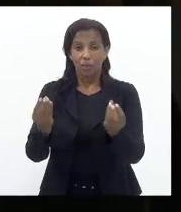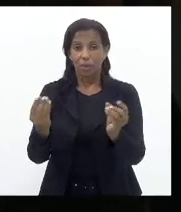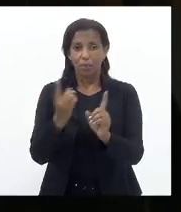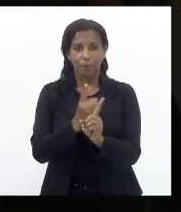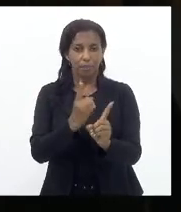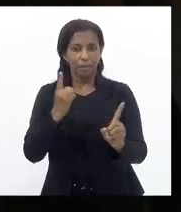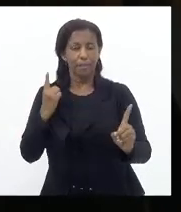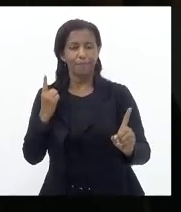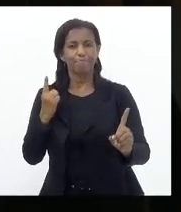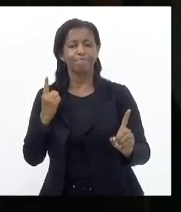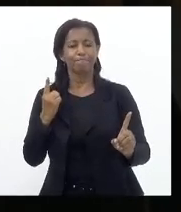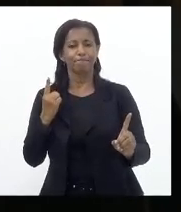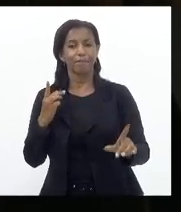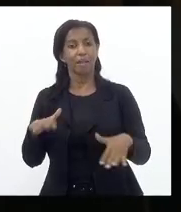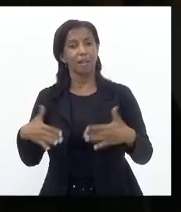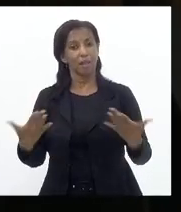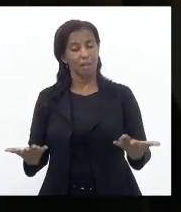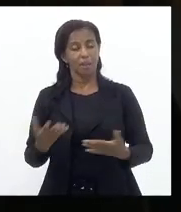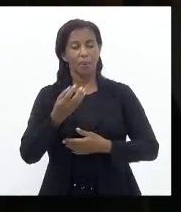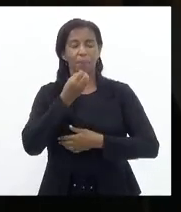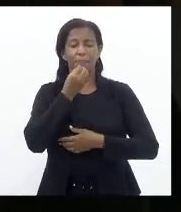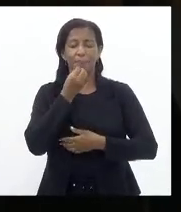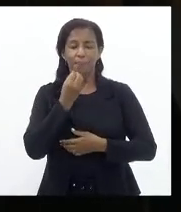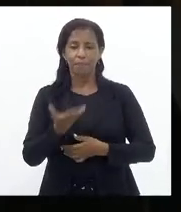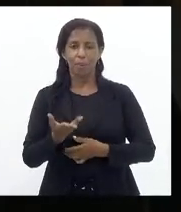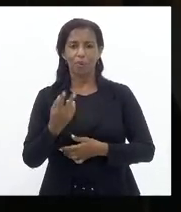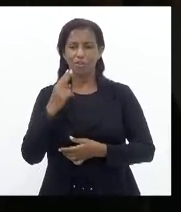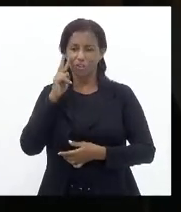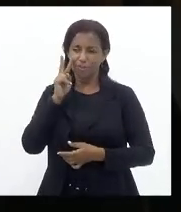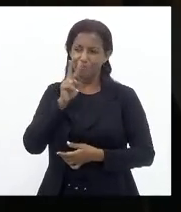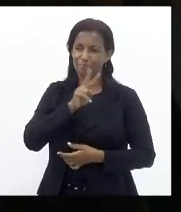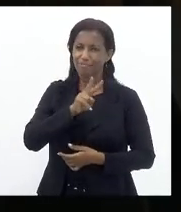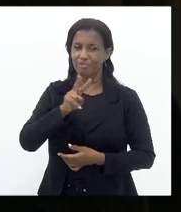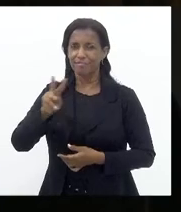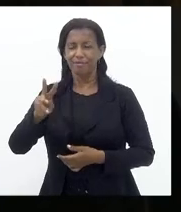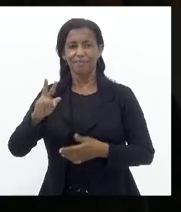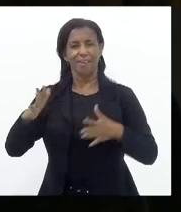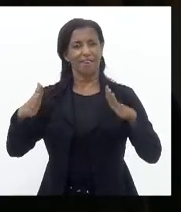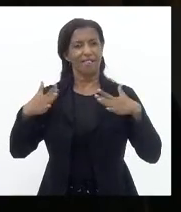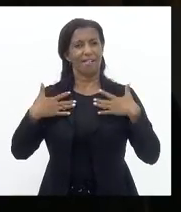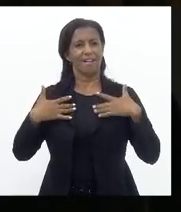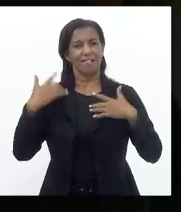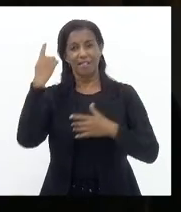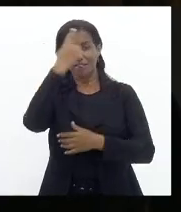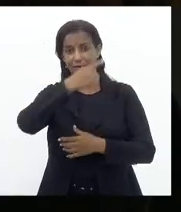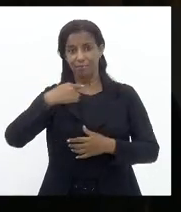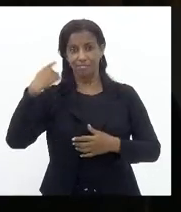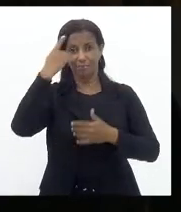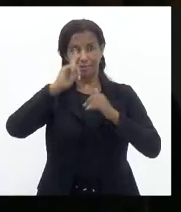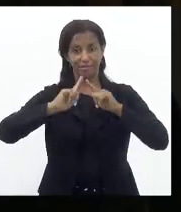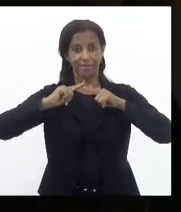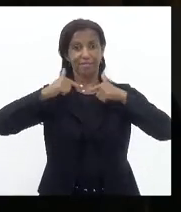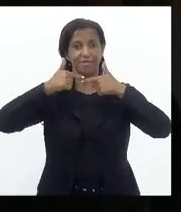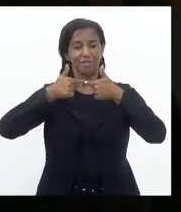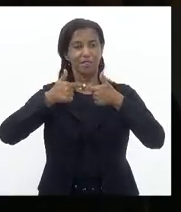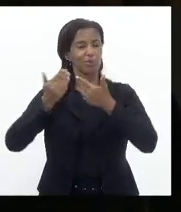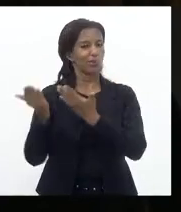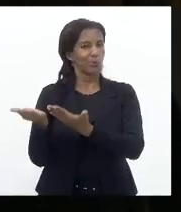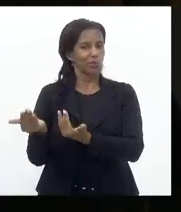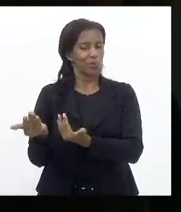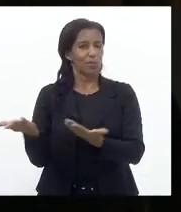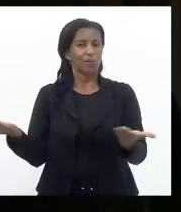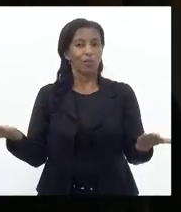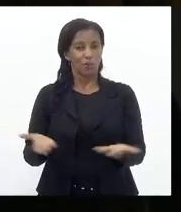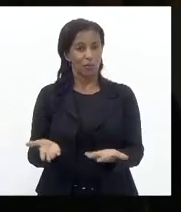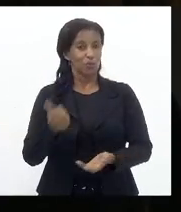distanciamento Então é muito bom A gente presenciar A alegria No rosto Dessas jovens Hoje foram